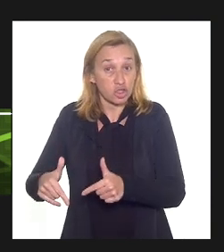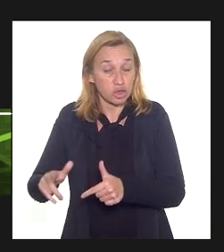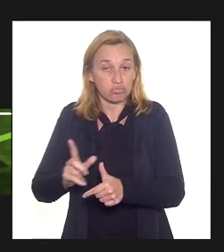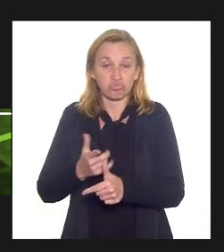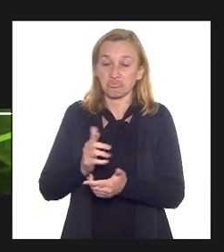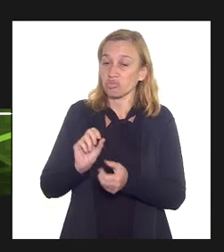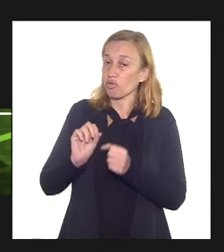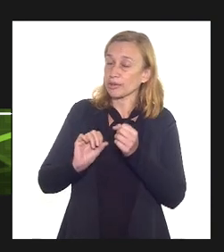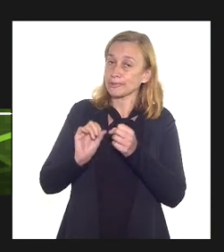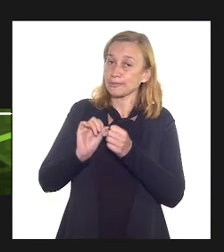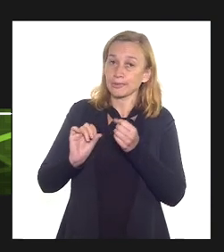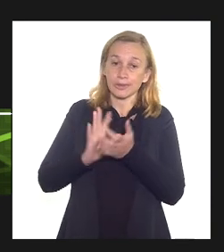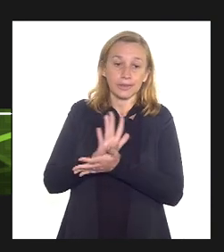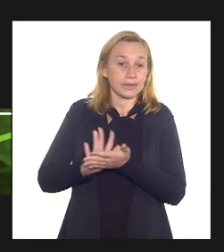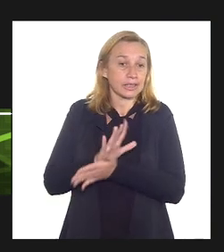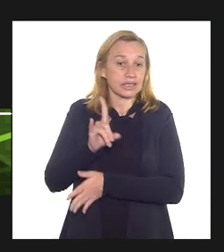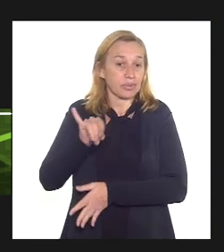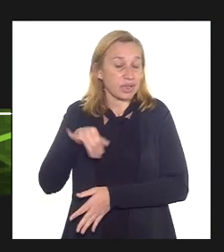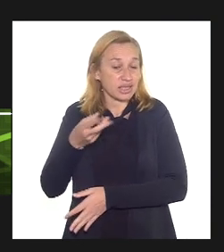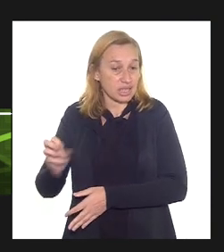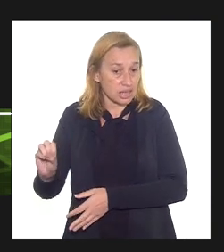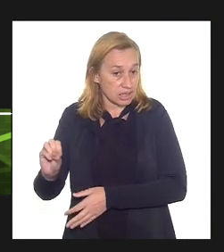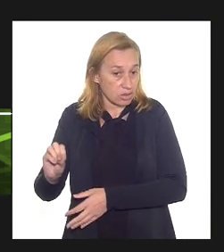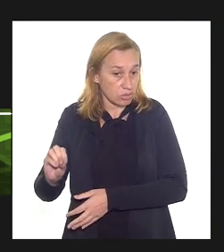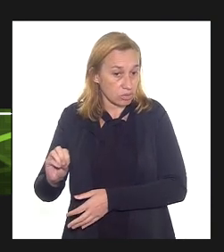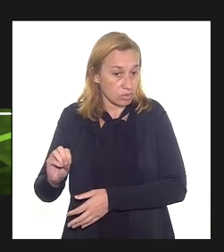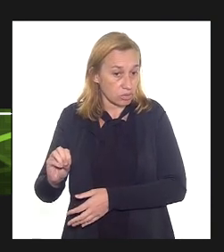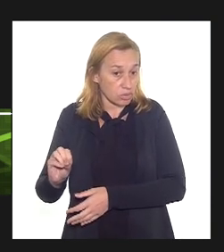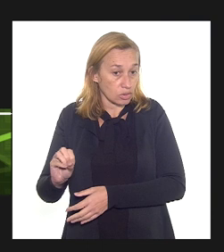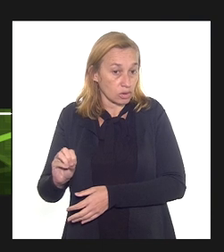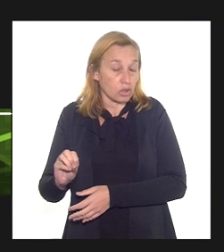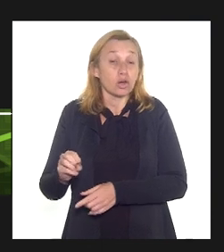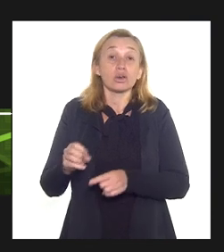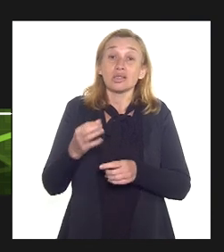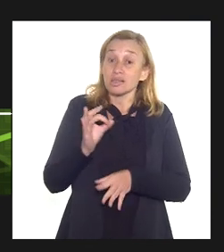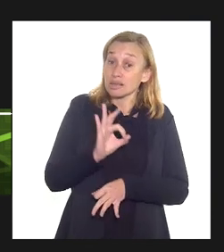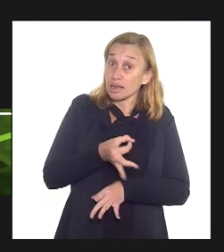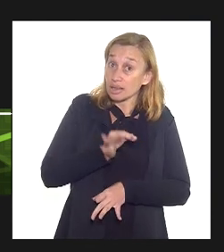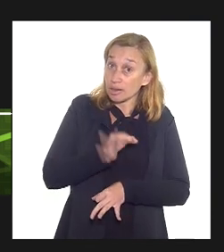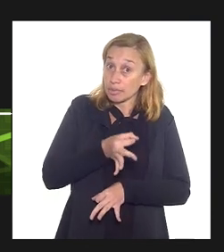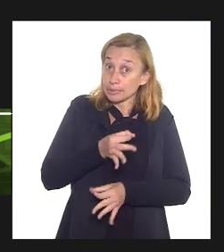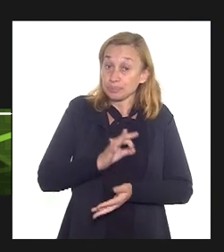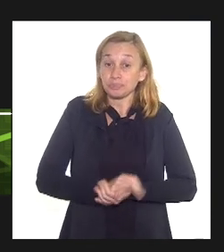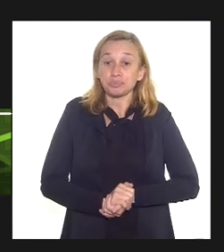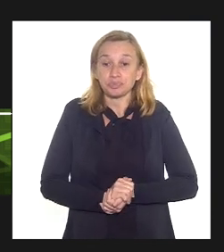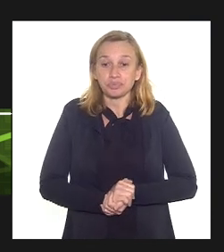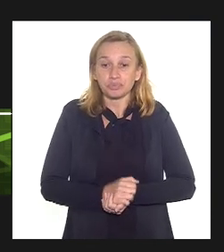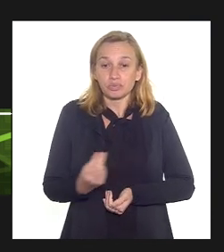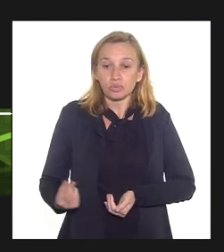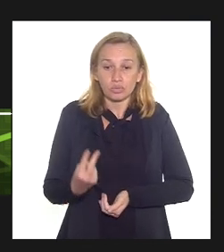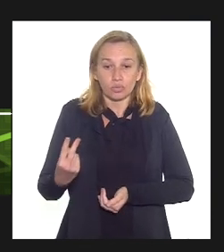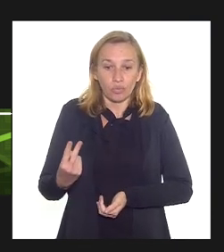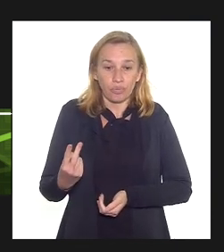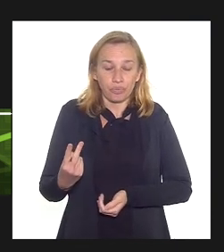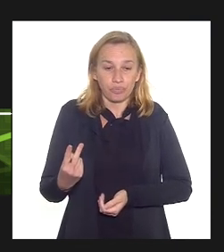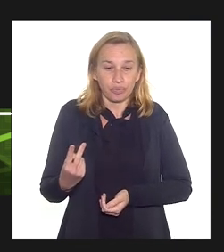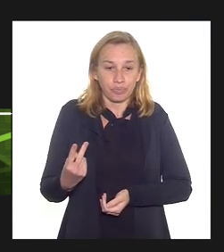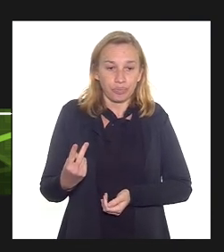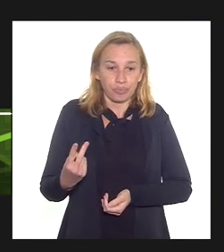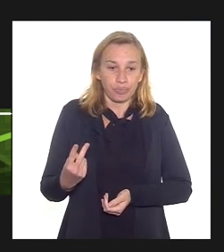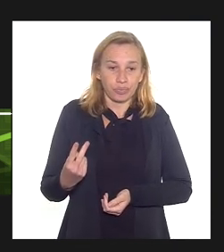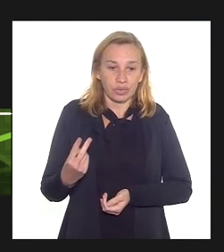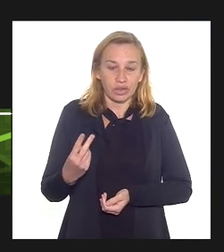fazemos essa depreciação do saldo residual consequentemente o valor da provisão